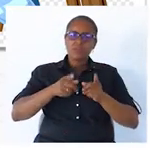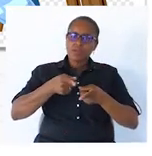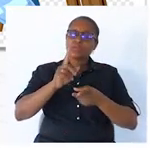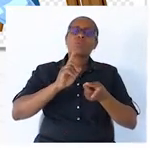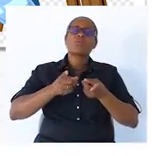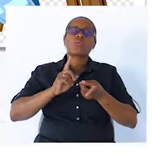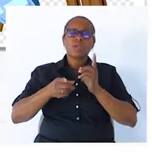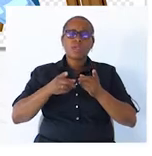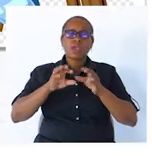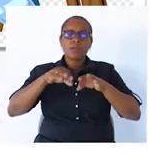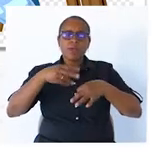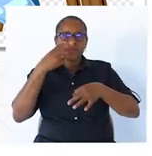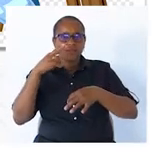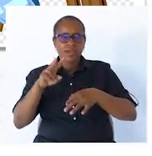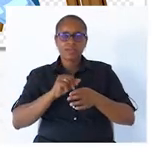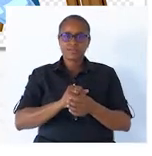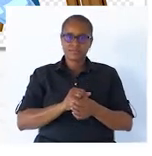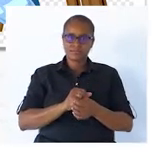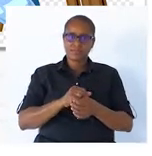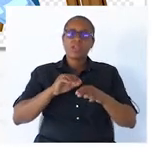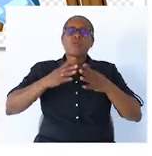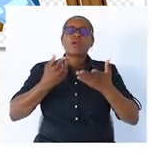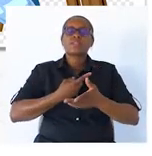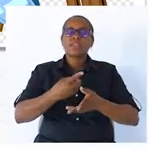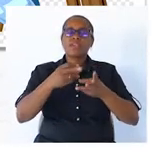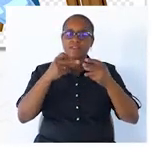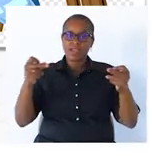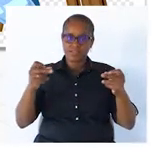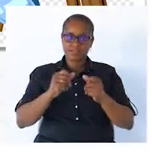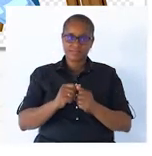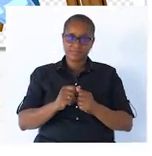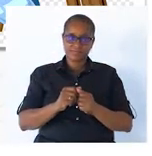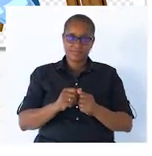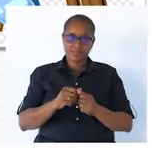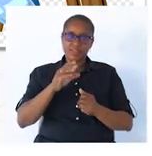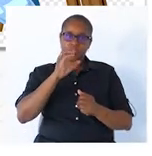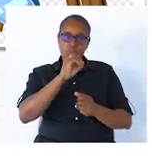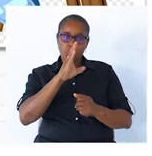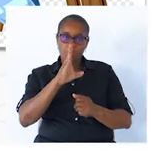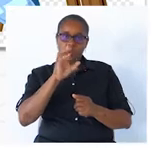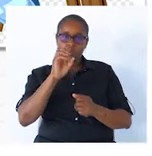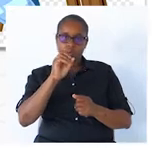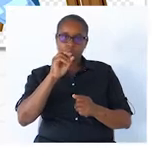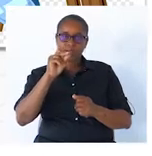daquilo que acabaram de ver? Qual seria a frase? O João